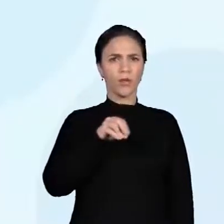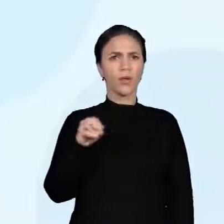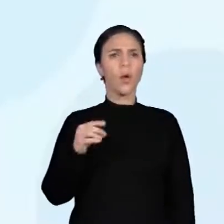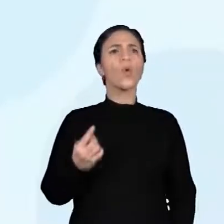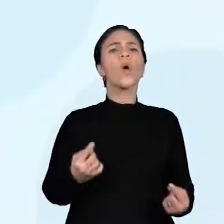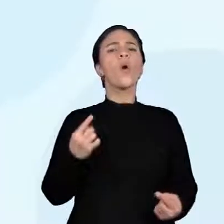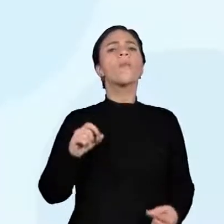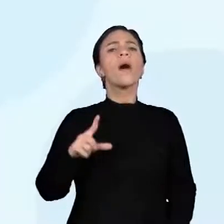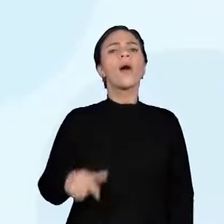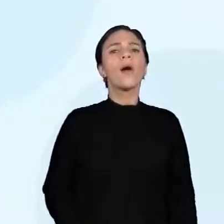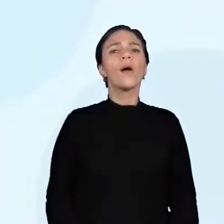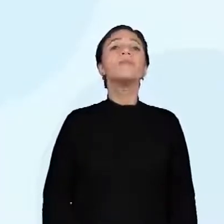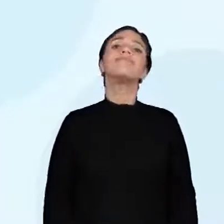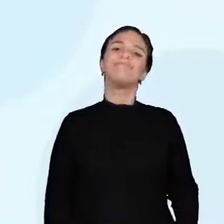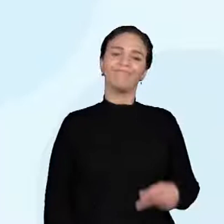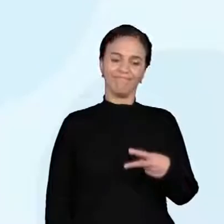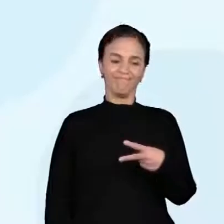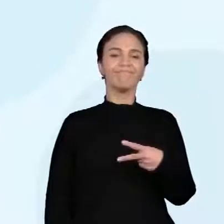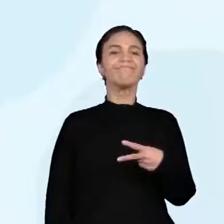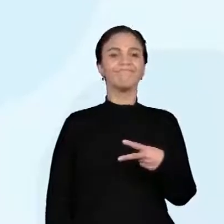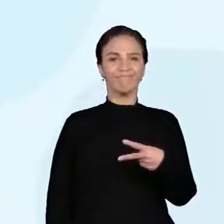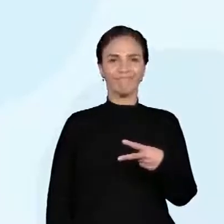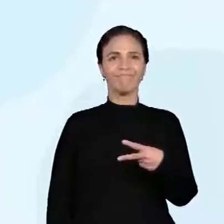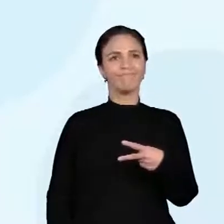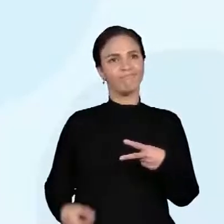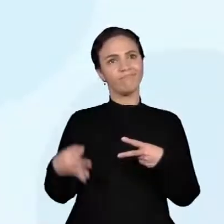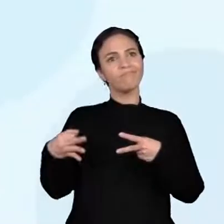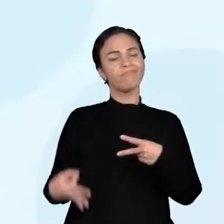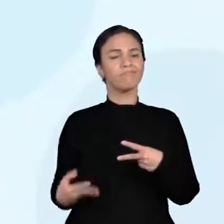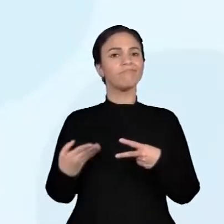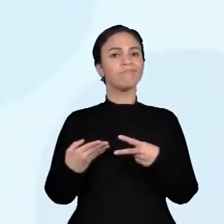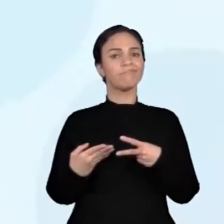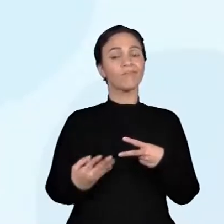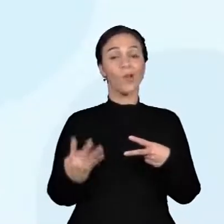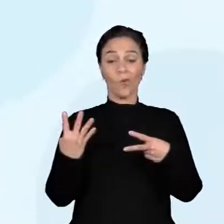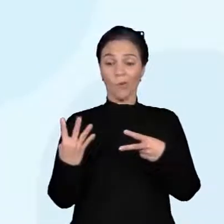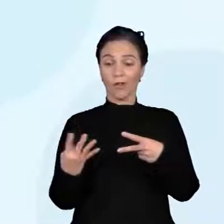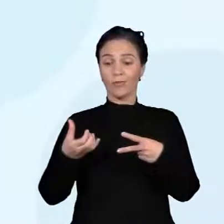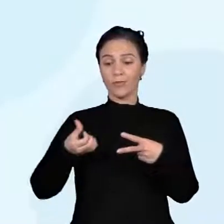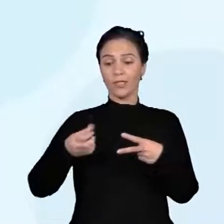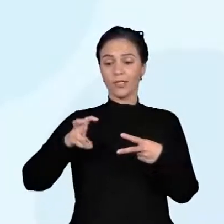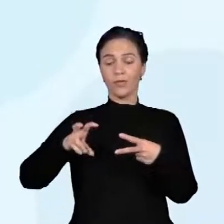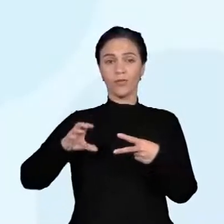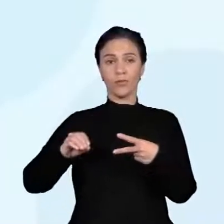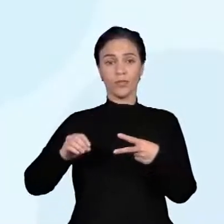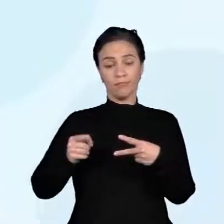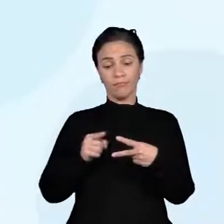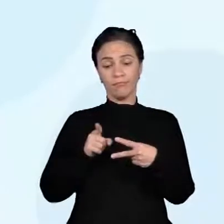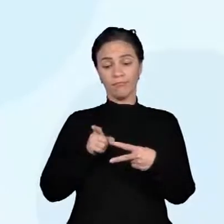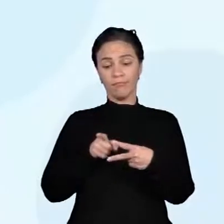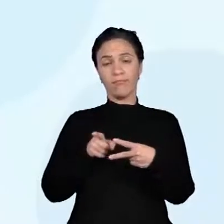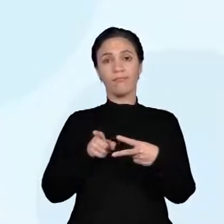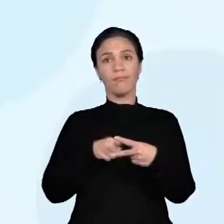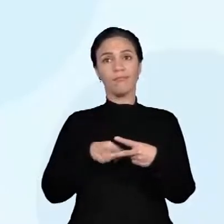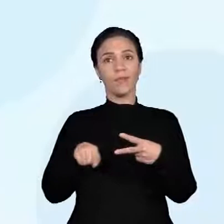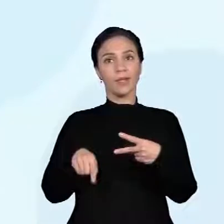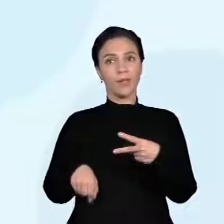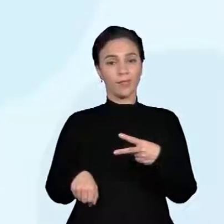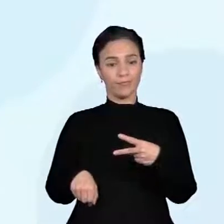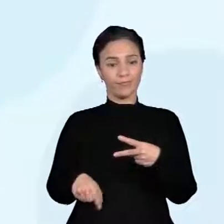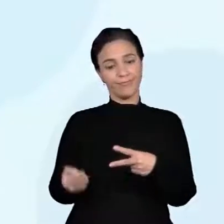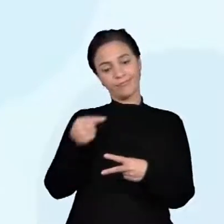certo? Deu. 4.650 é maior do que 4.500.